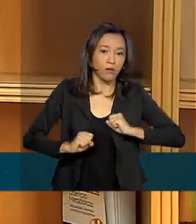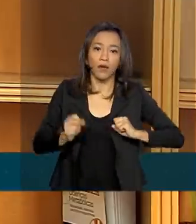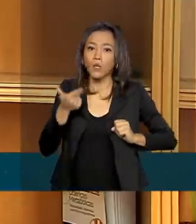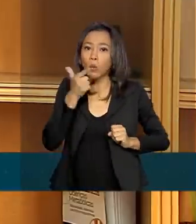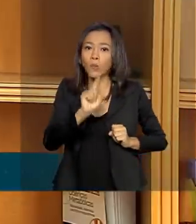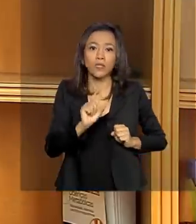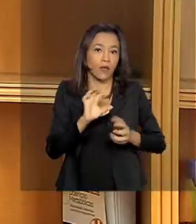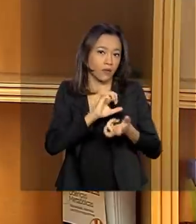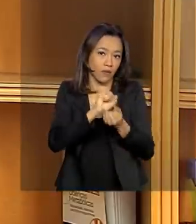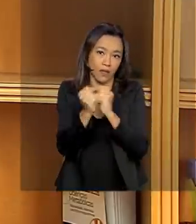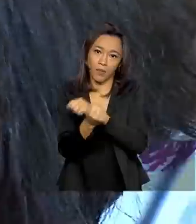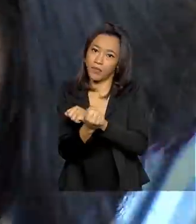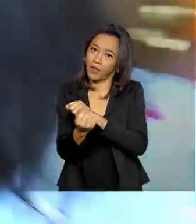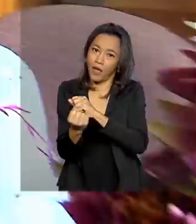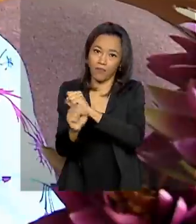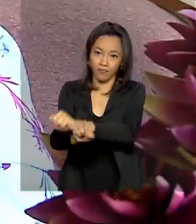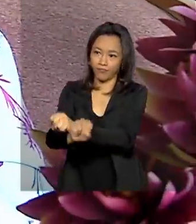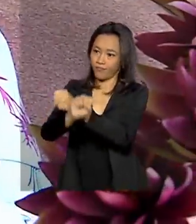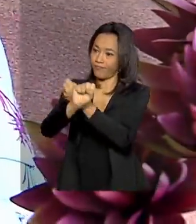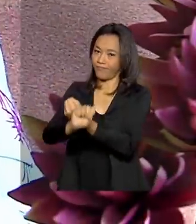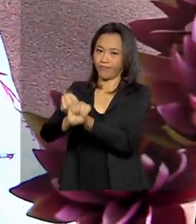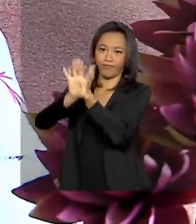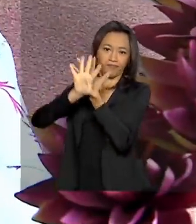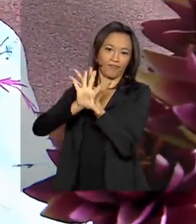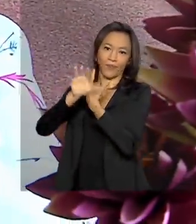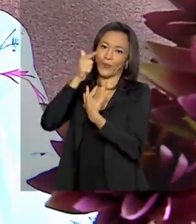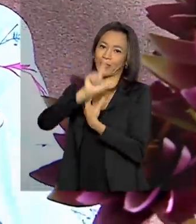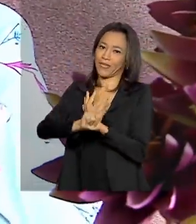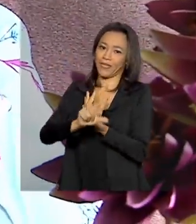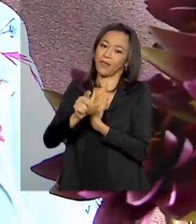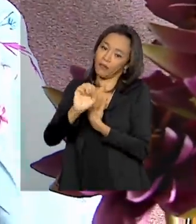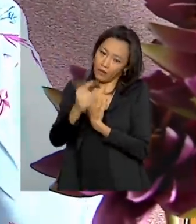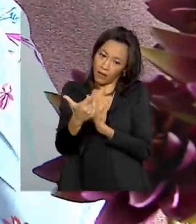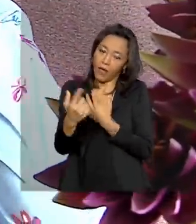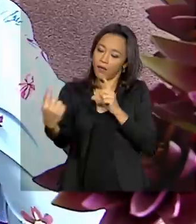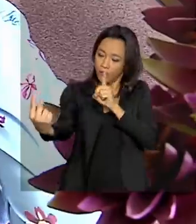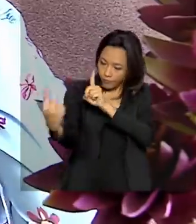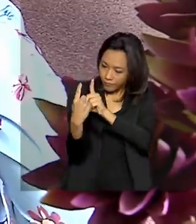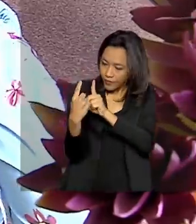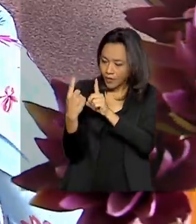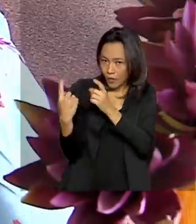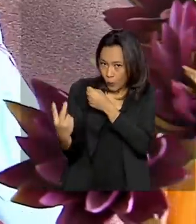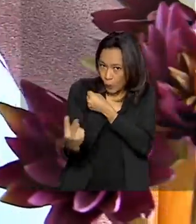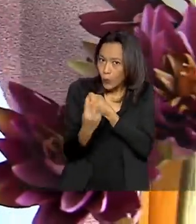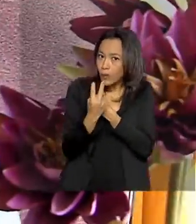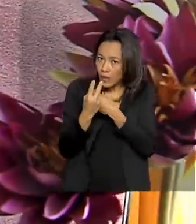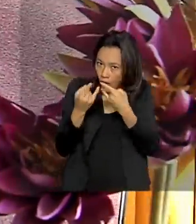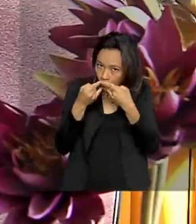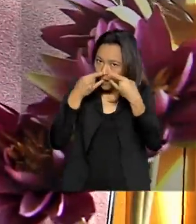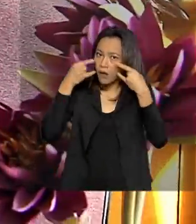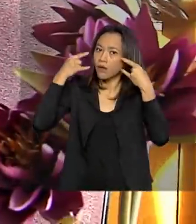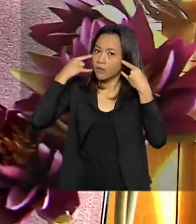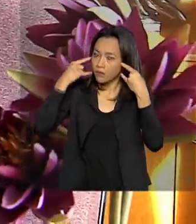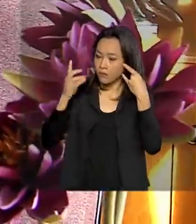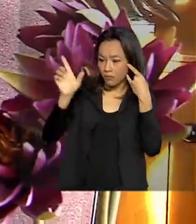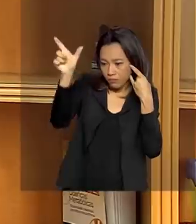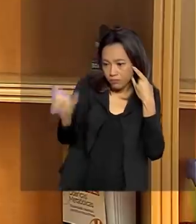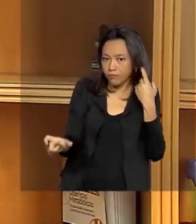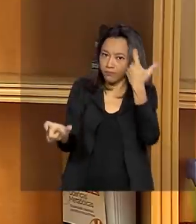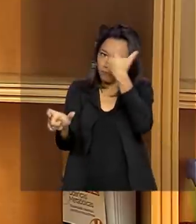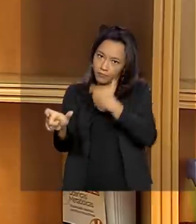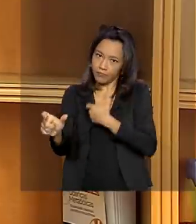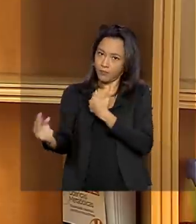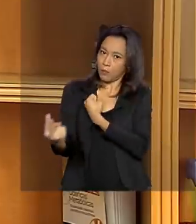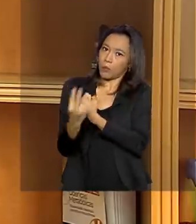adaptam com o atendimento online. E claro que a gente faz o atendimento com todos os cuidados de defesa, tanto do paciente quanto o meu.